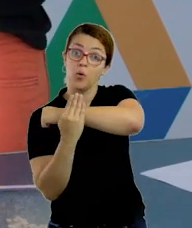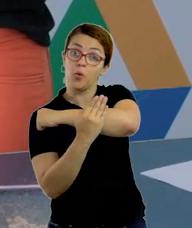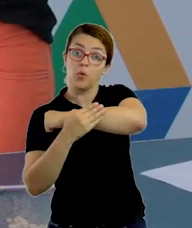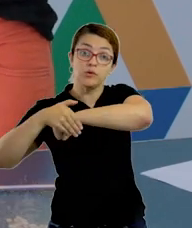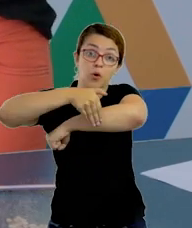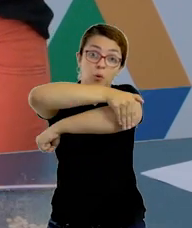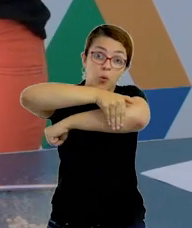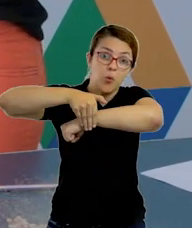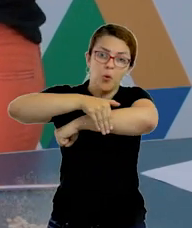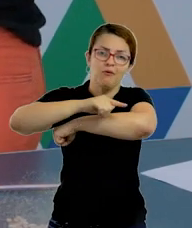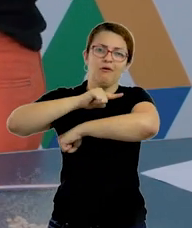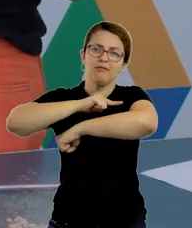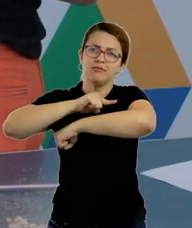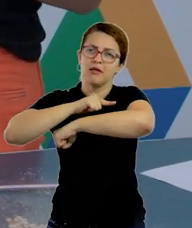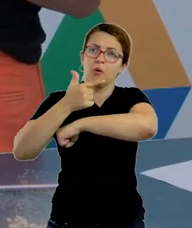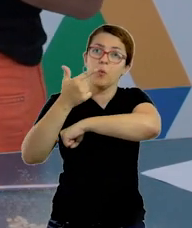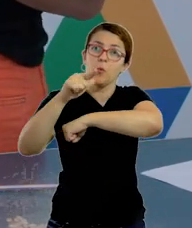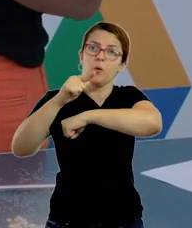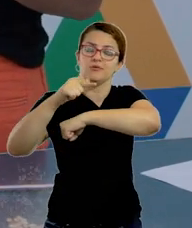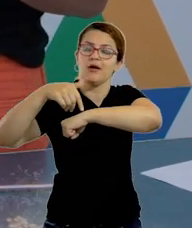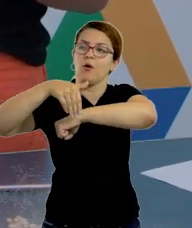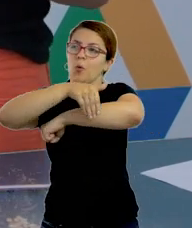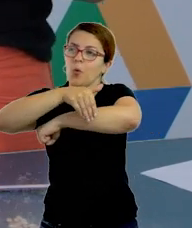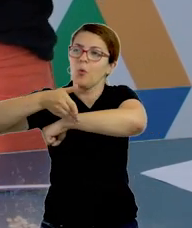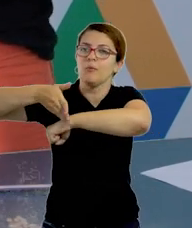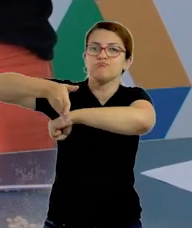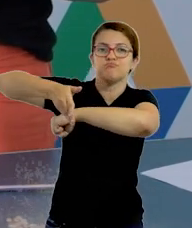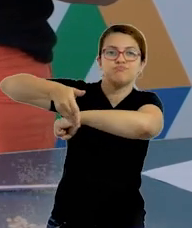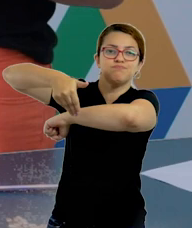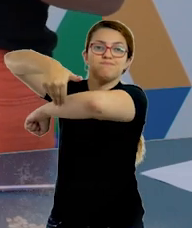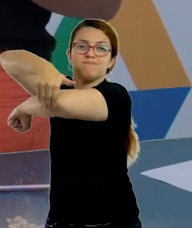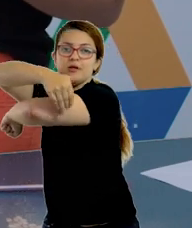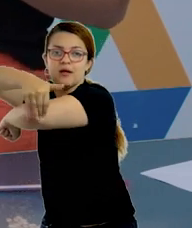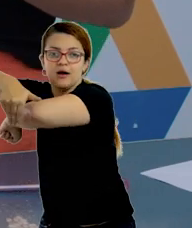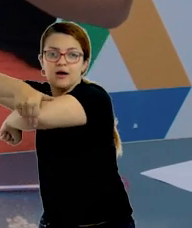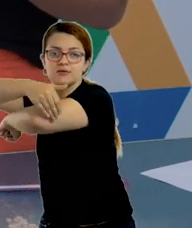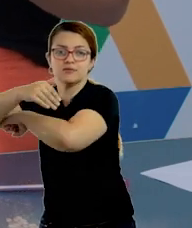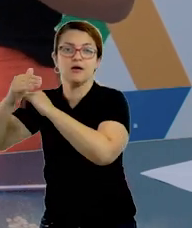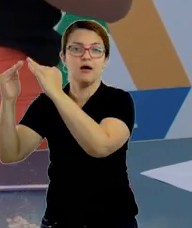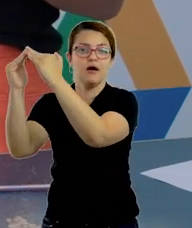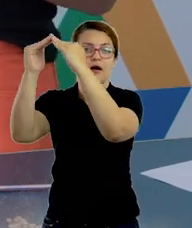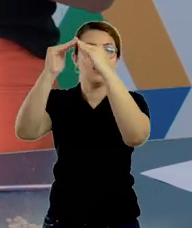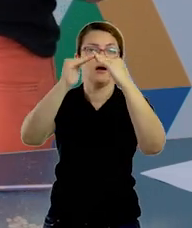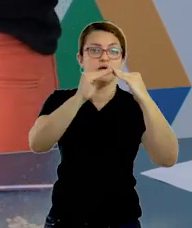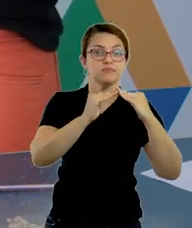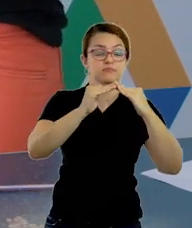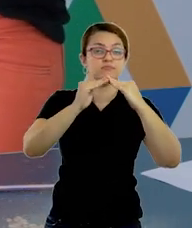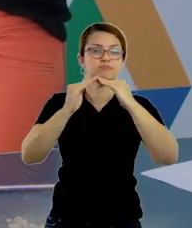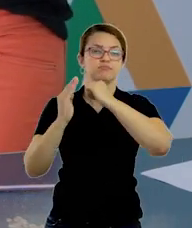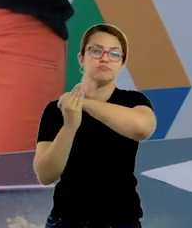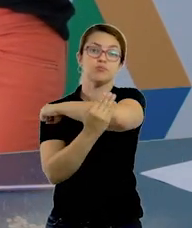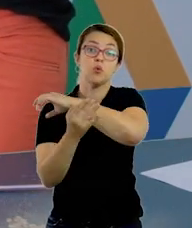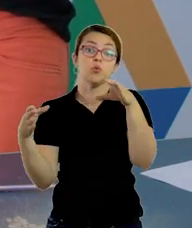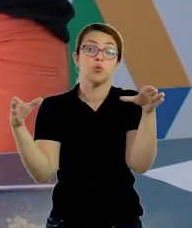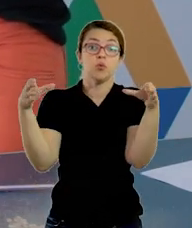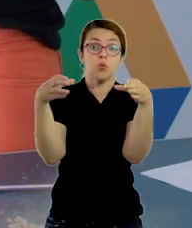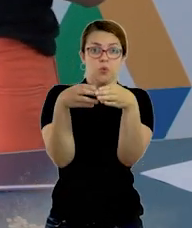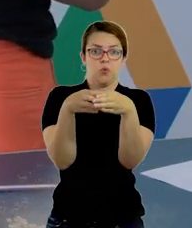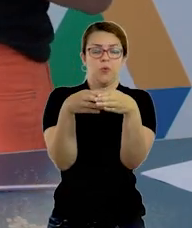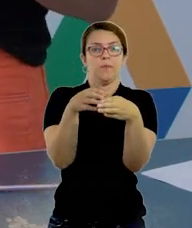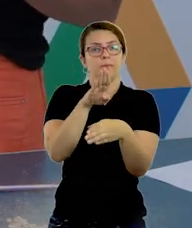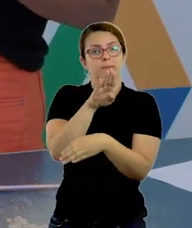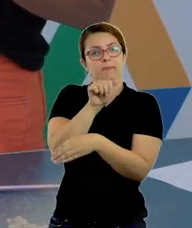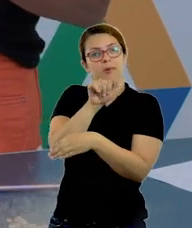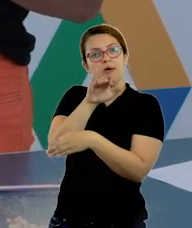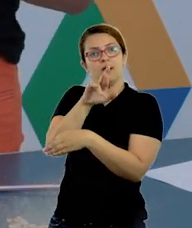prédios, praças. Essas ruas reunidas formam um bairro. No bairro, há lugares que todos conhecem. Praças, mercados,